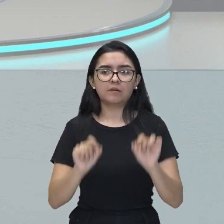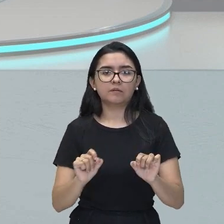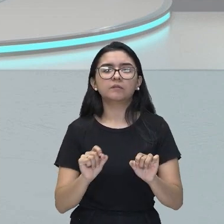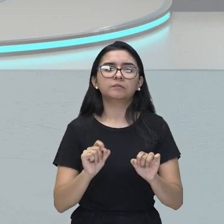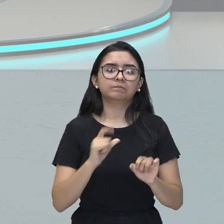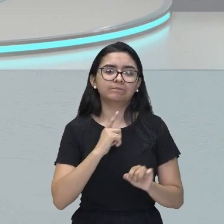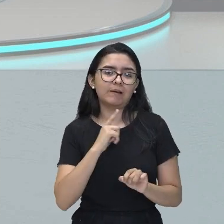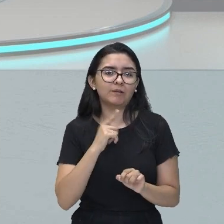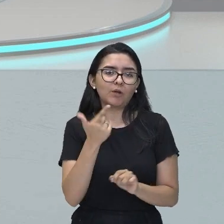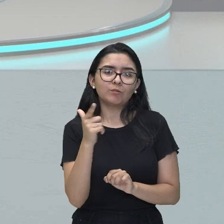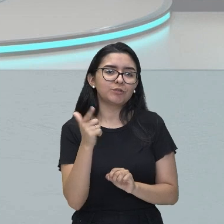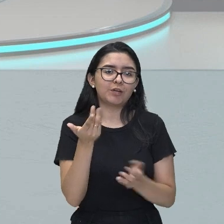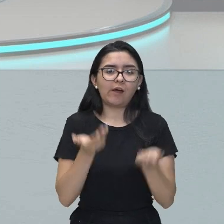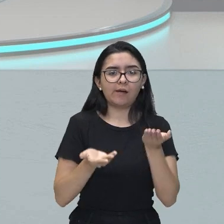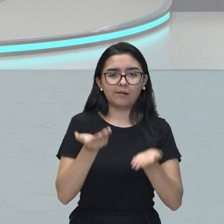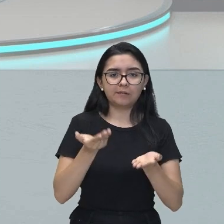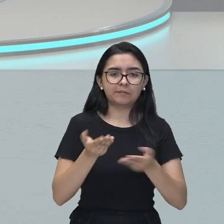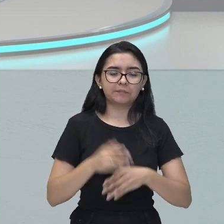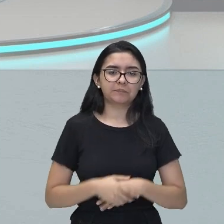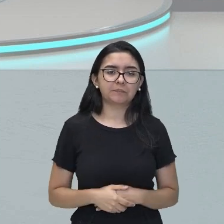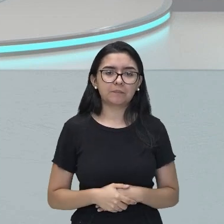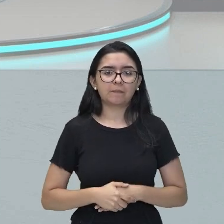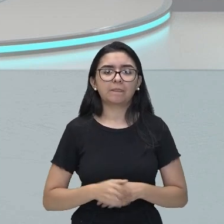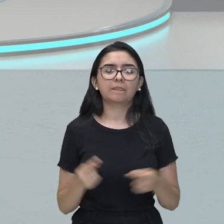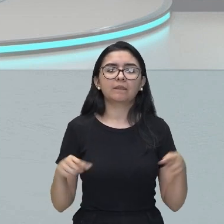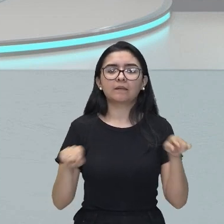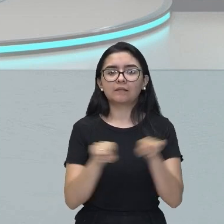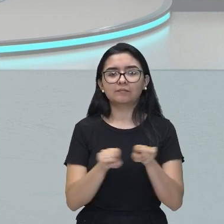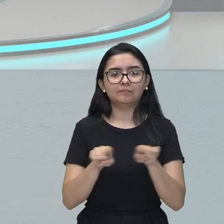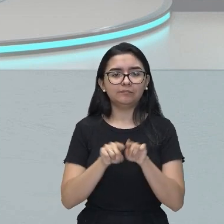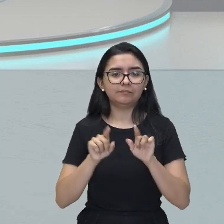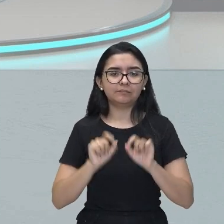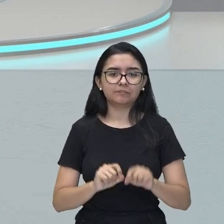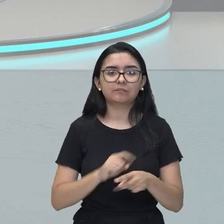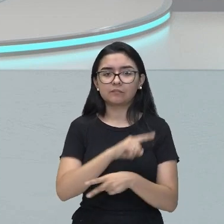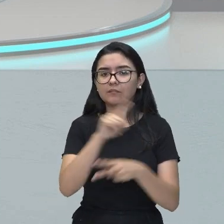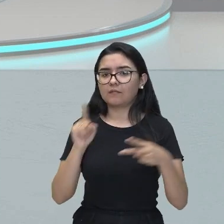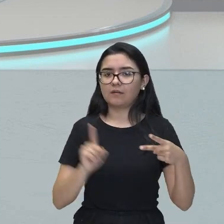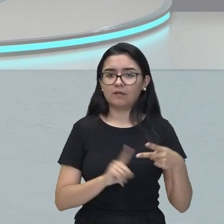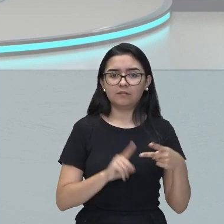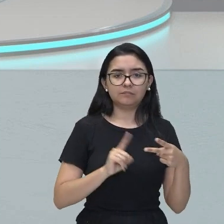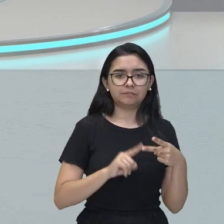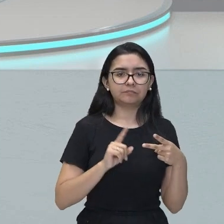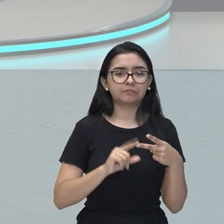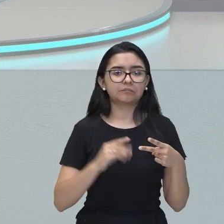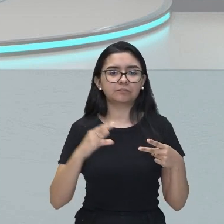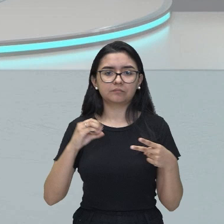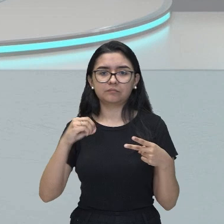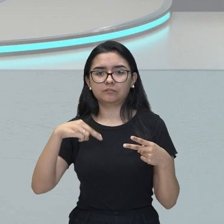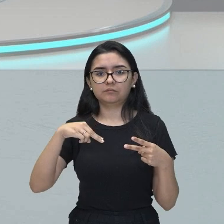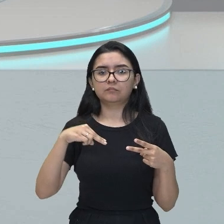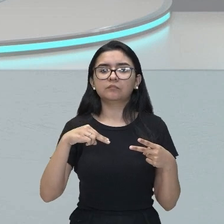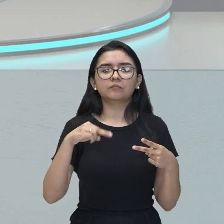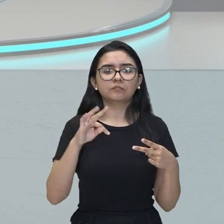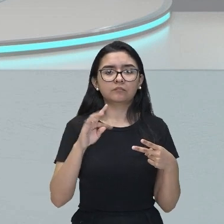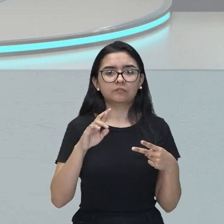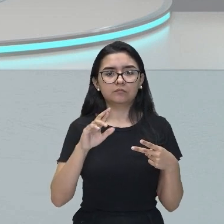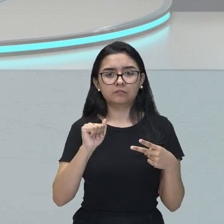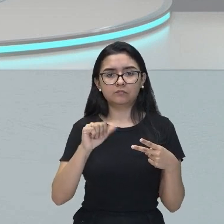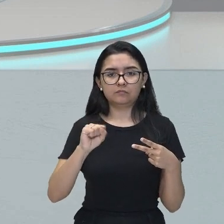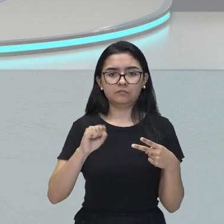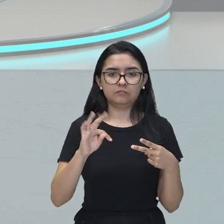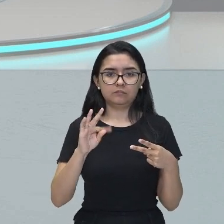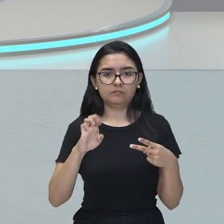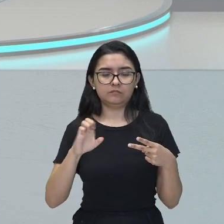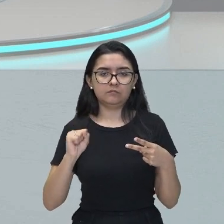desequilíbrio, né? Também o jogo de contrastes, o jogo de contrastes nós vamos ver na literatura, nós